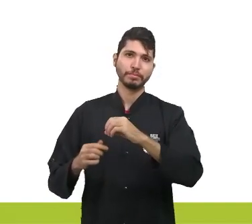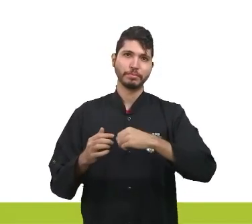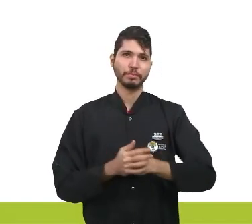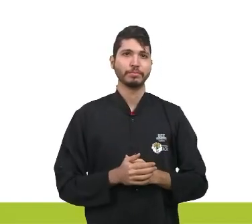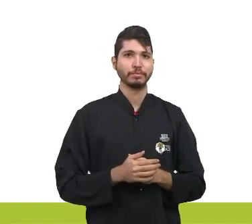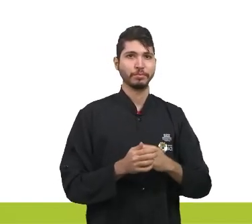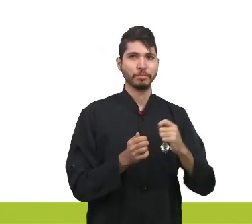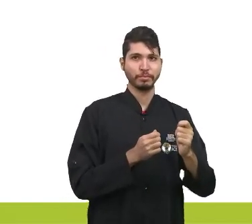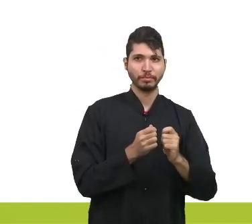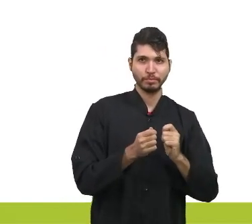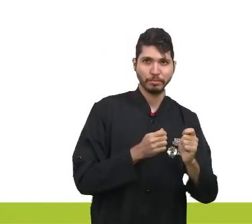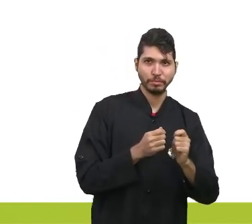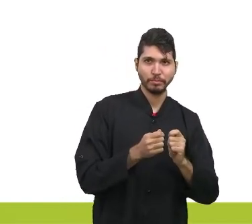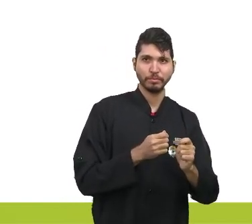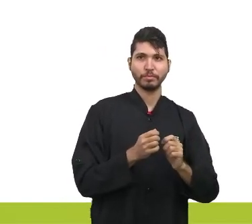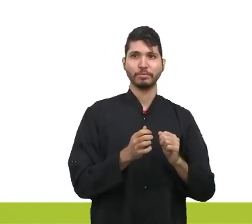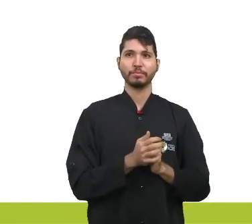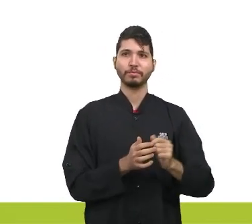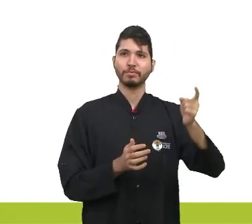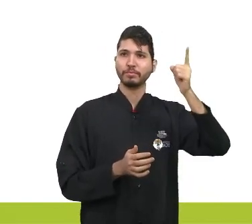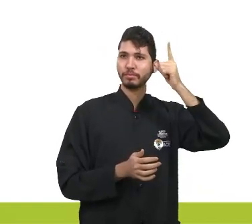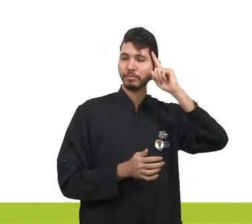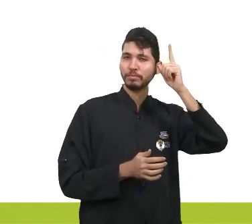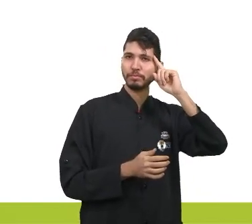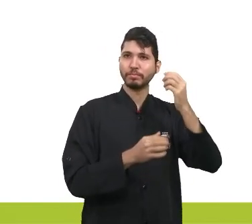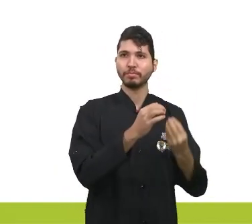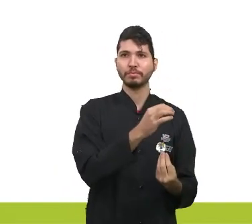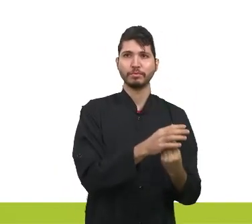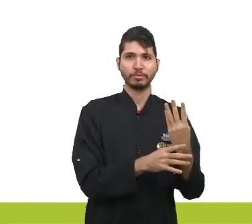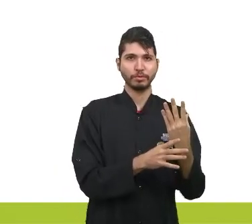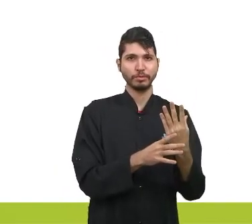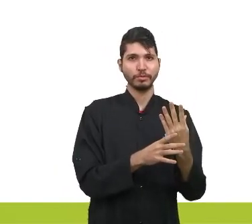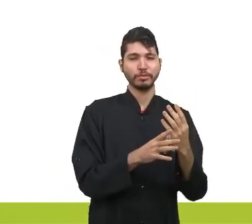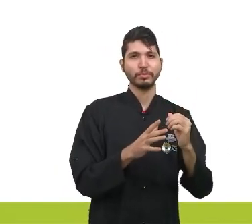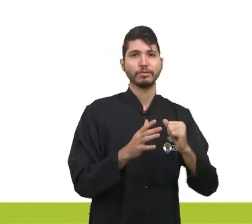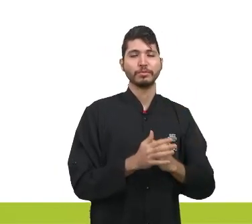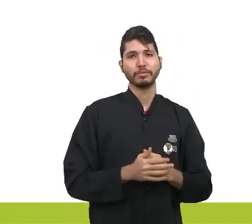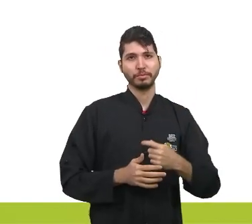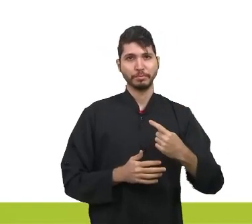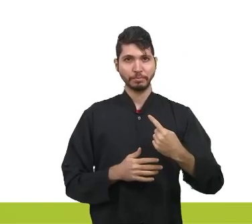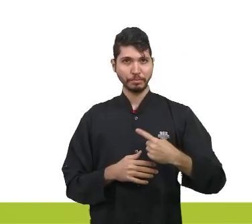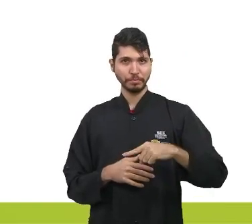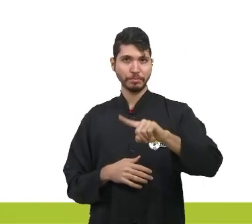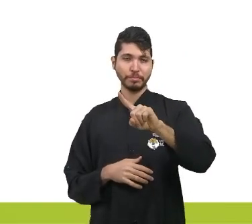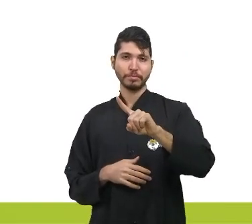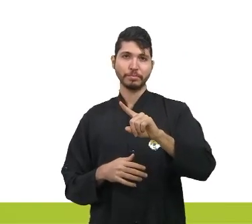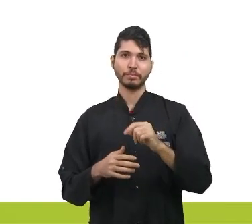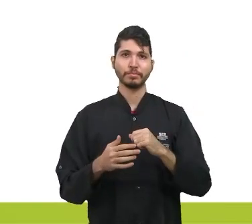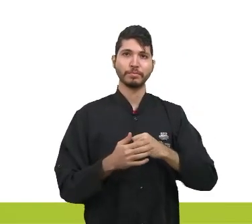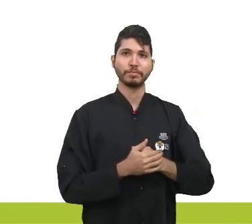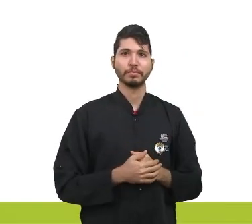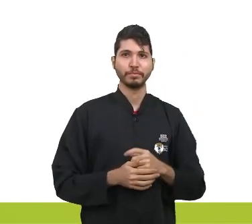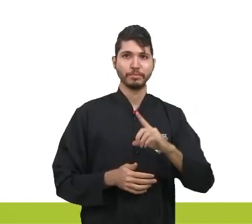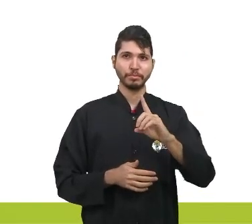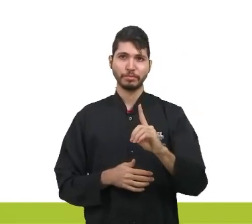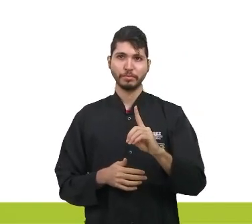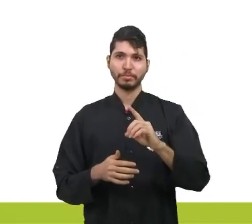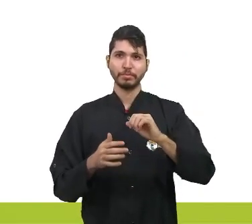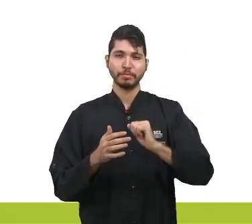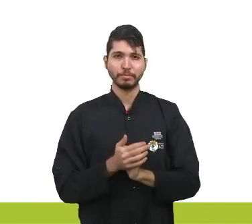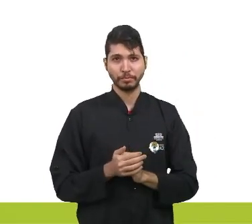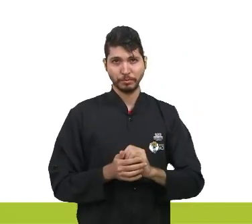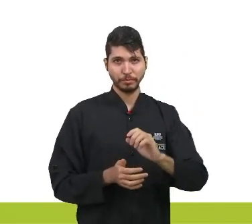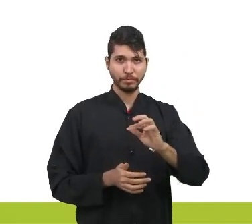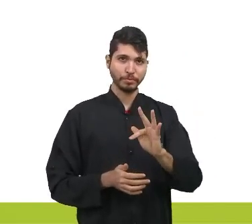narrativas do cotidiano de origem e de destino. Letra D. fiscalização política dos